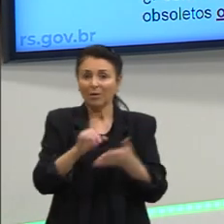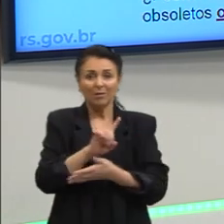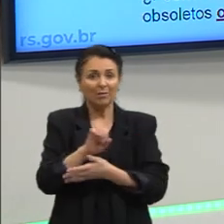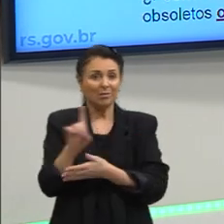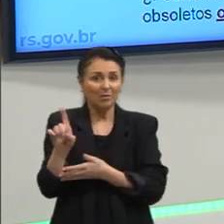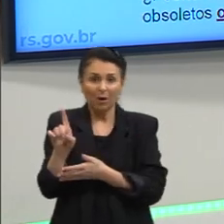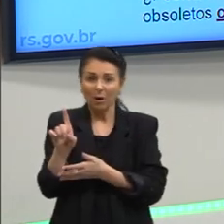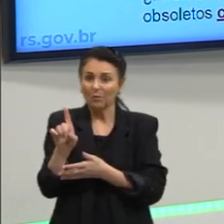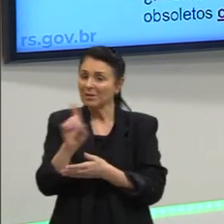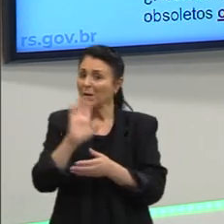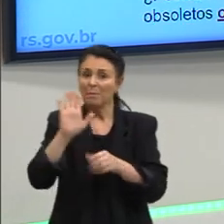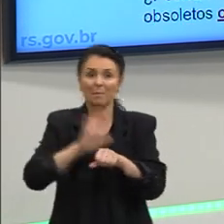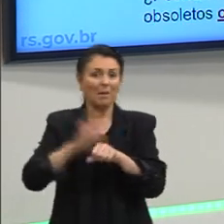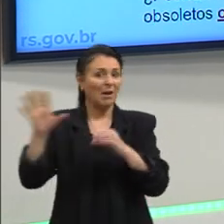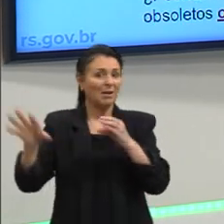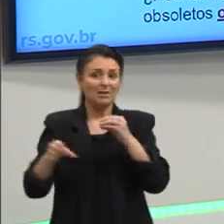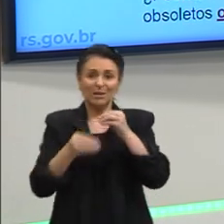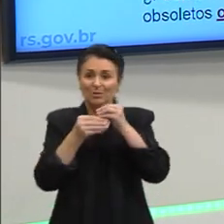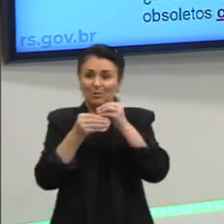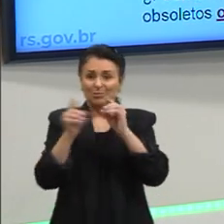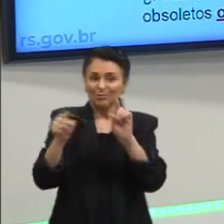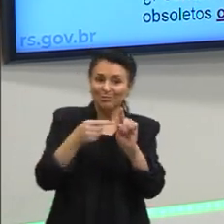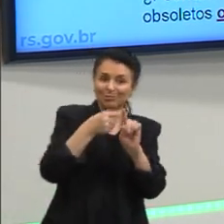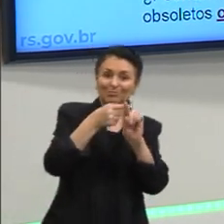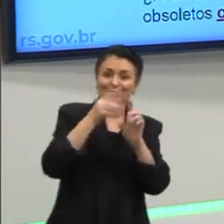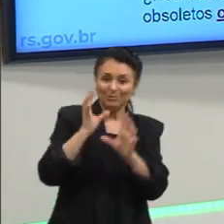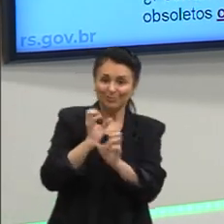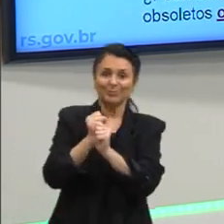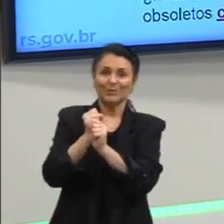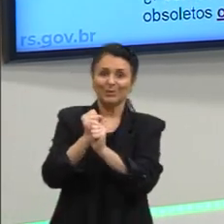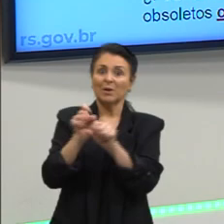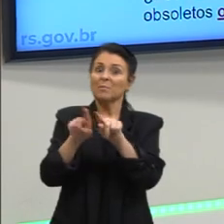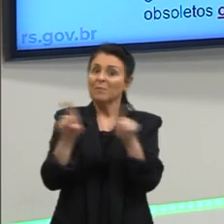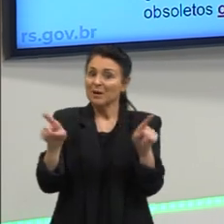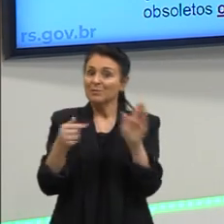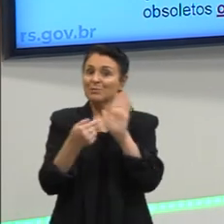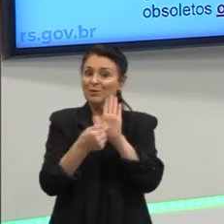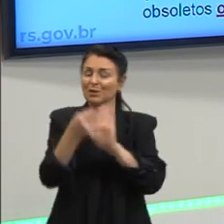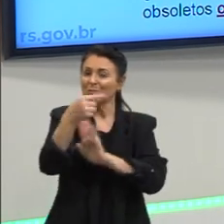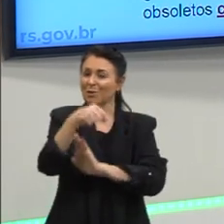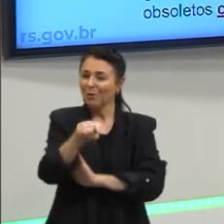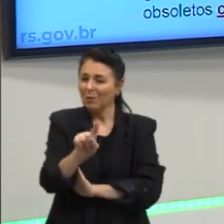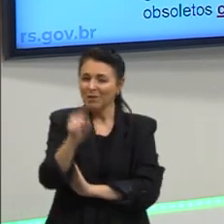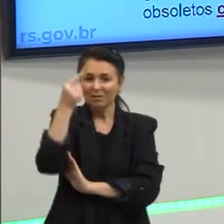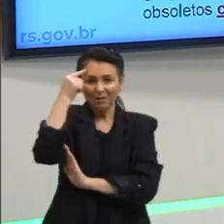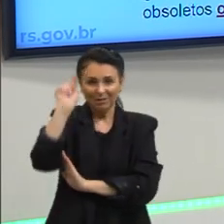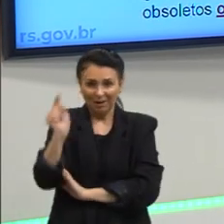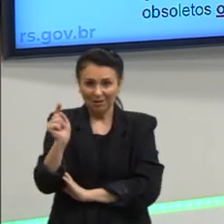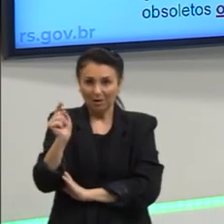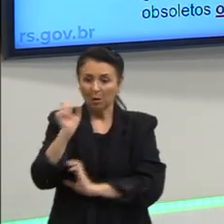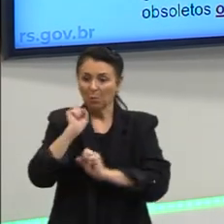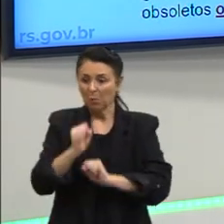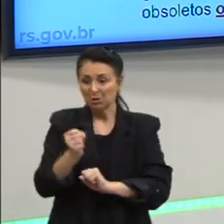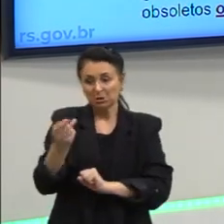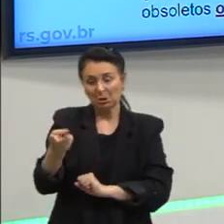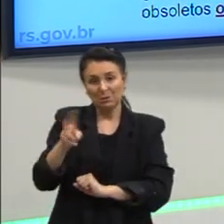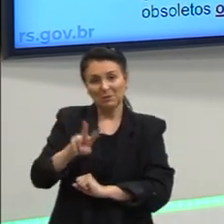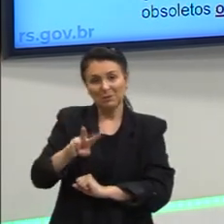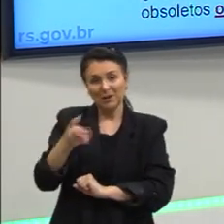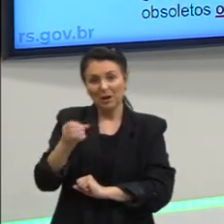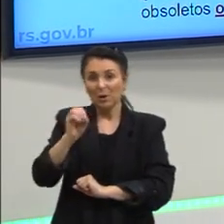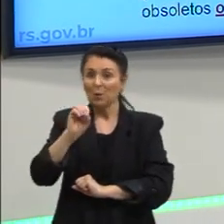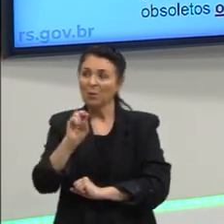Adicionando algo a mais Mas trazendo uma ideia alternativa Contrária, pode-se dizer Ou, olha,